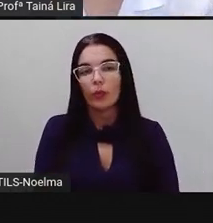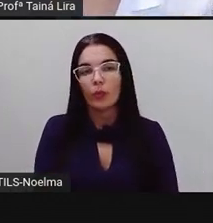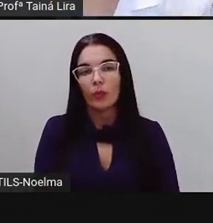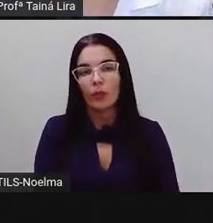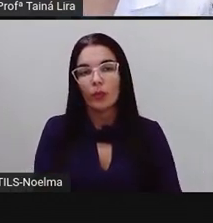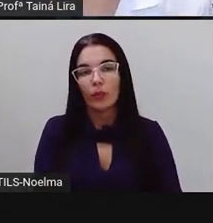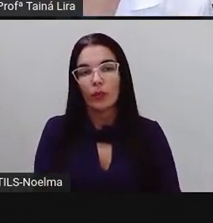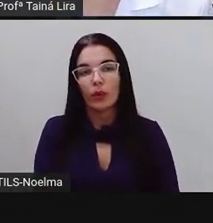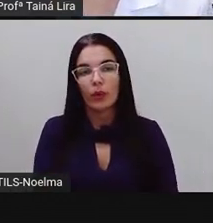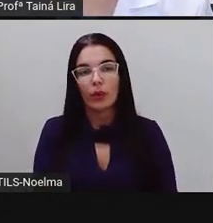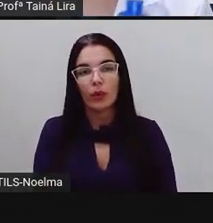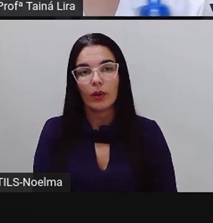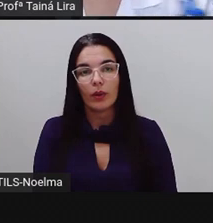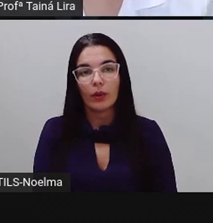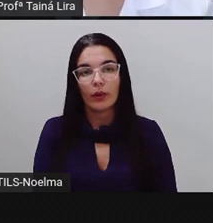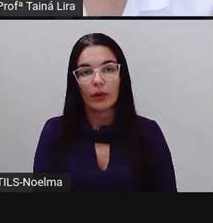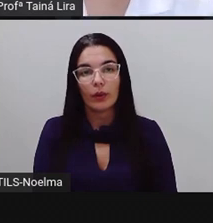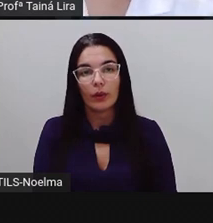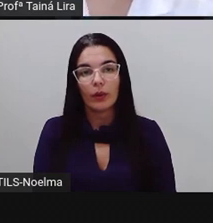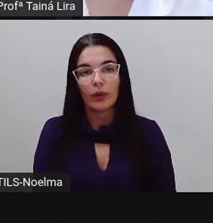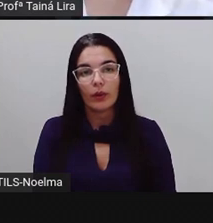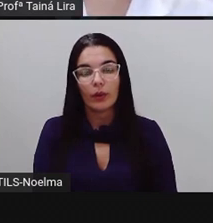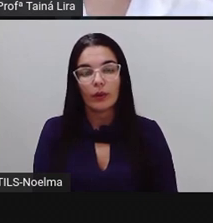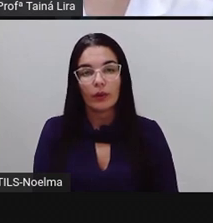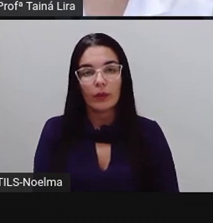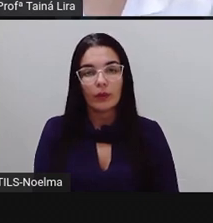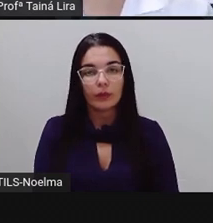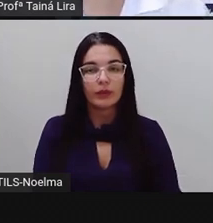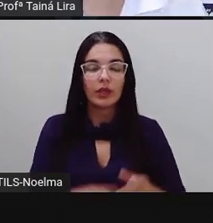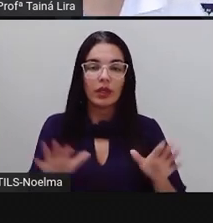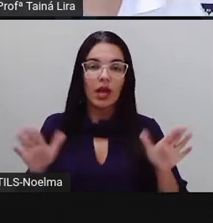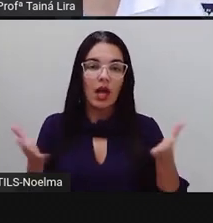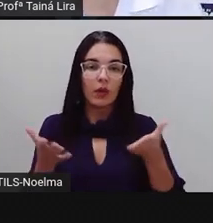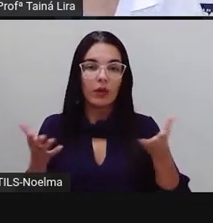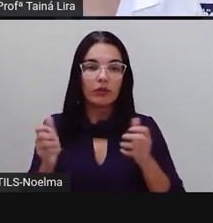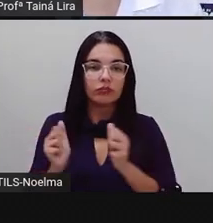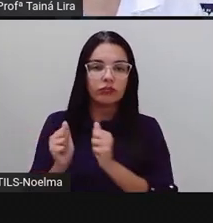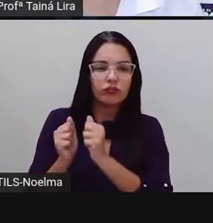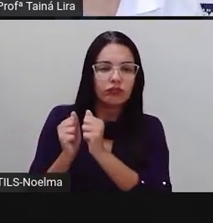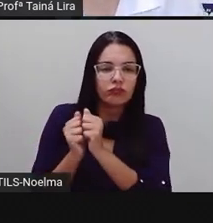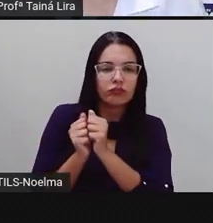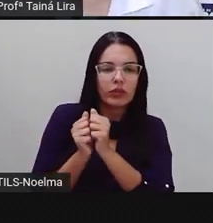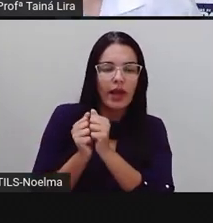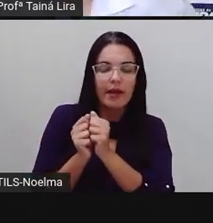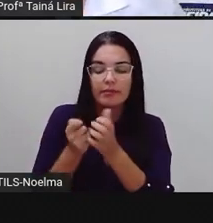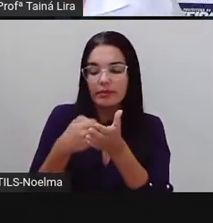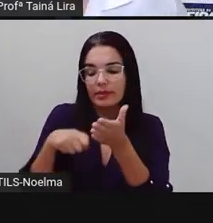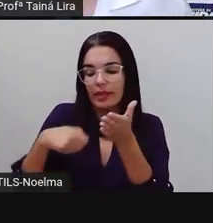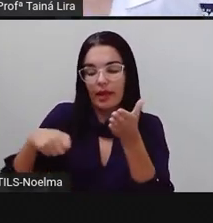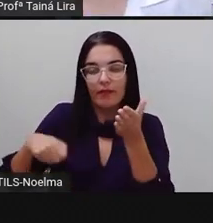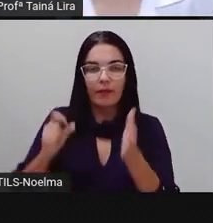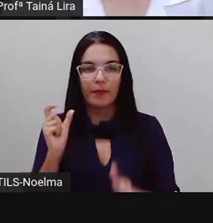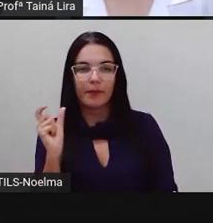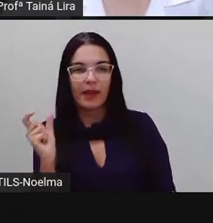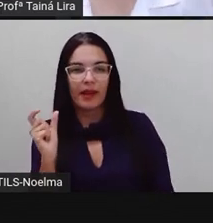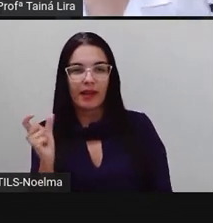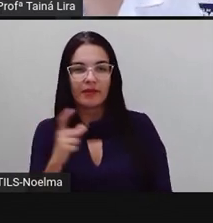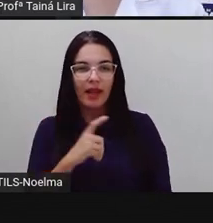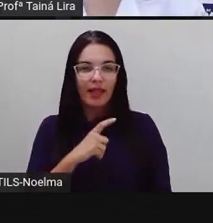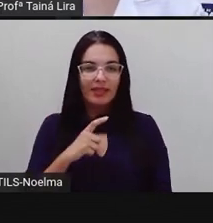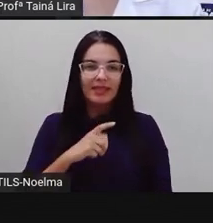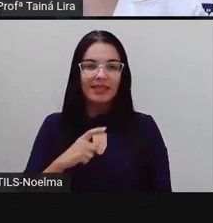Então, acompanha aqui a prova. A gente vai juntar aqui e escrever as palavrinhas, ó. Eu tenho aqui